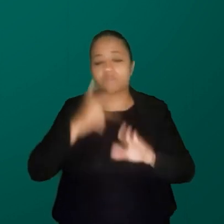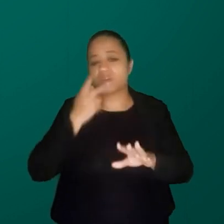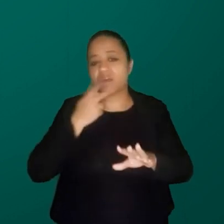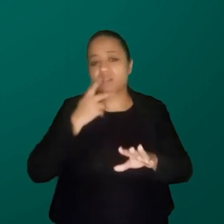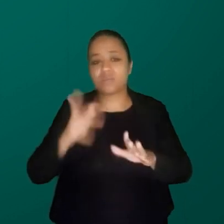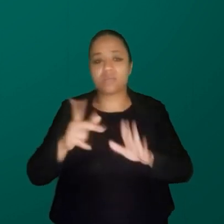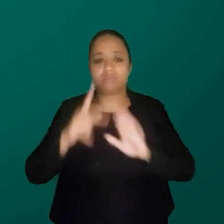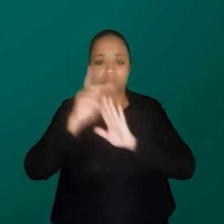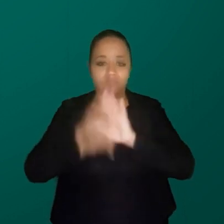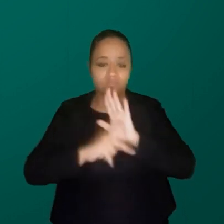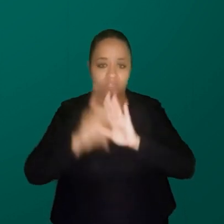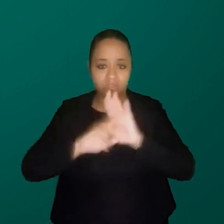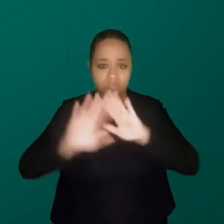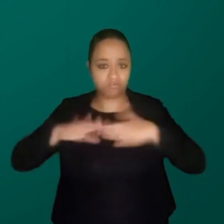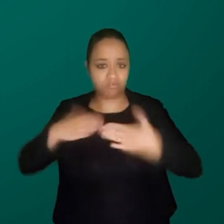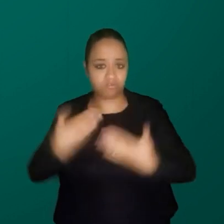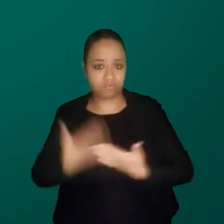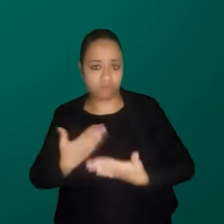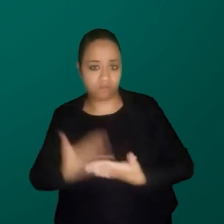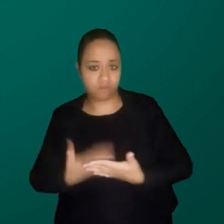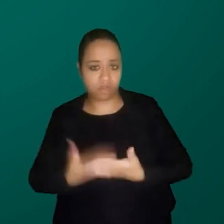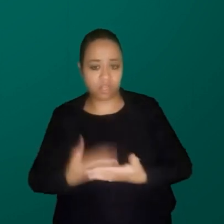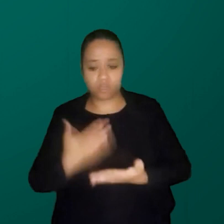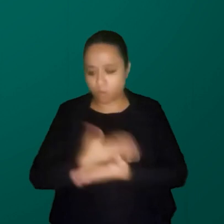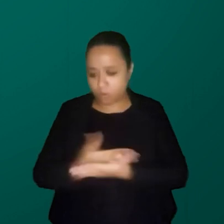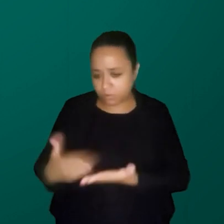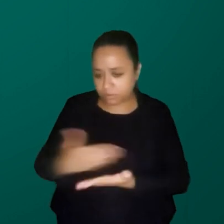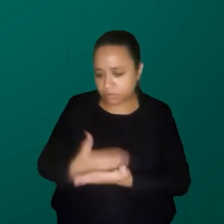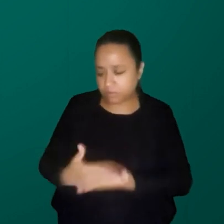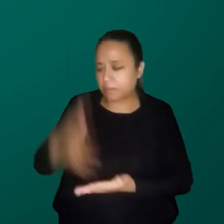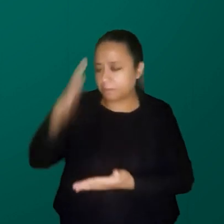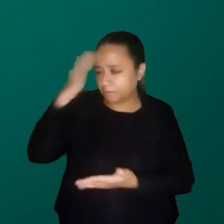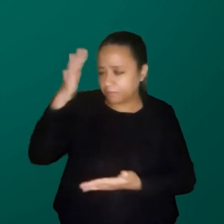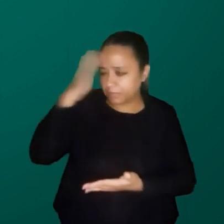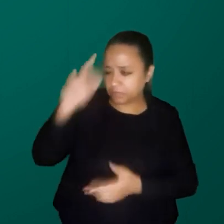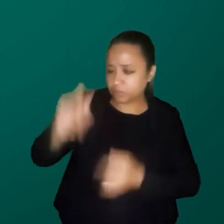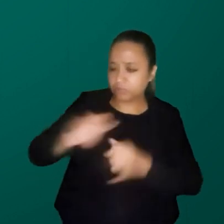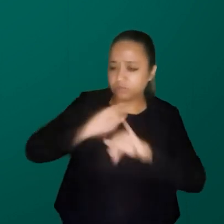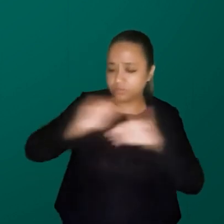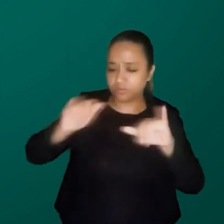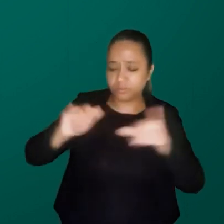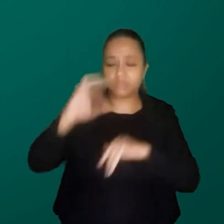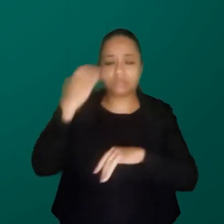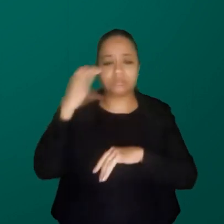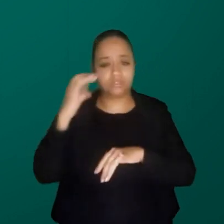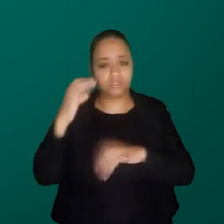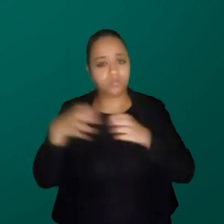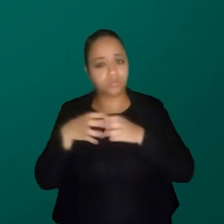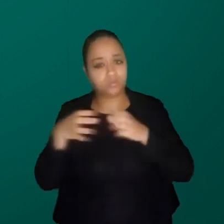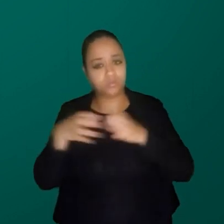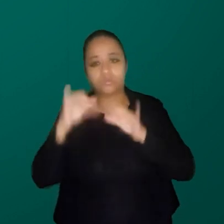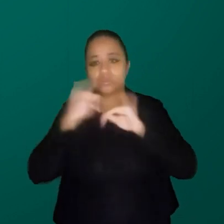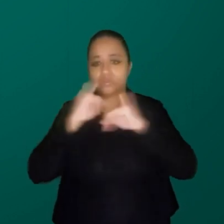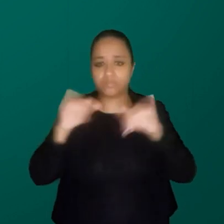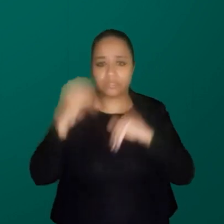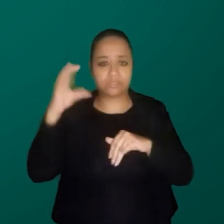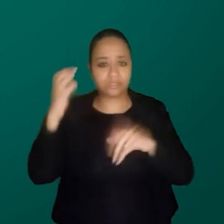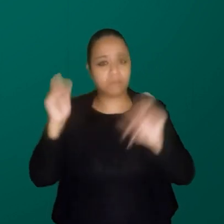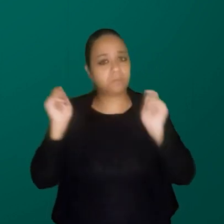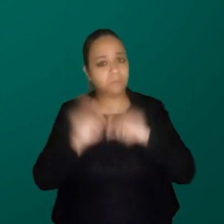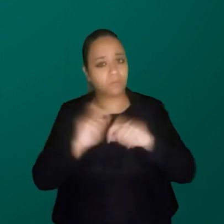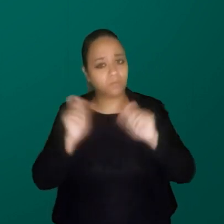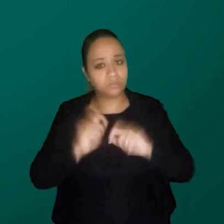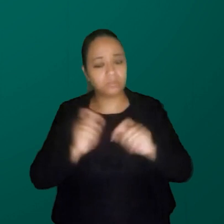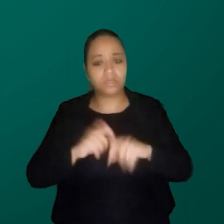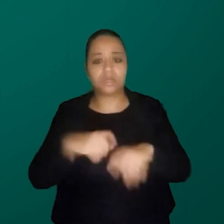chão de escola, que a gente nasceu para pensar, divulgar cientistas, divulgar a possibilidade